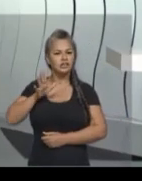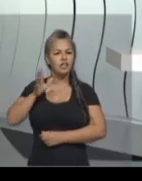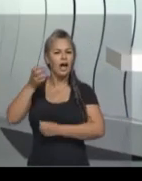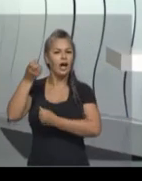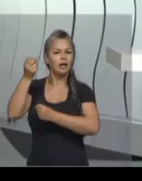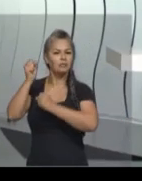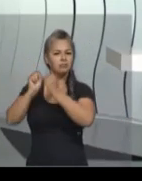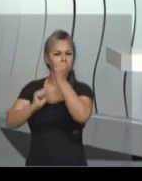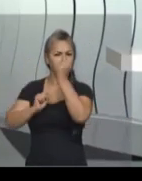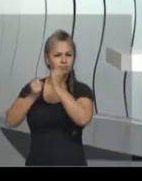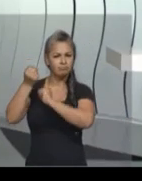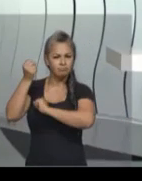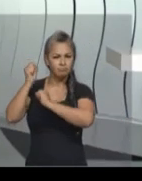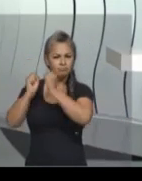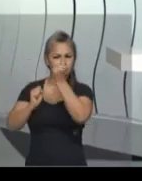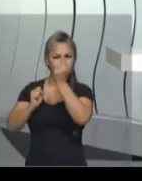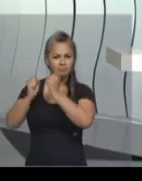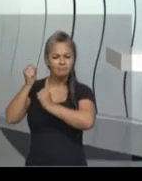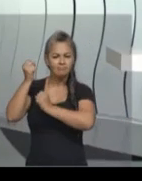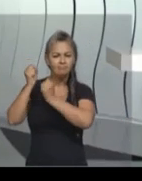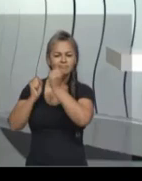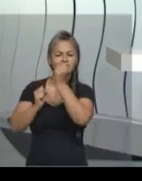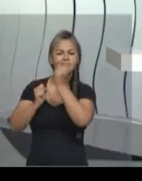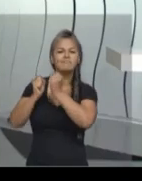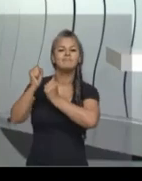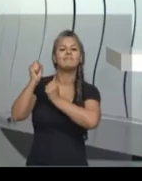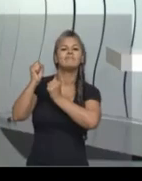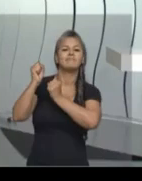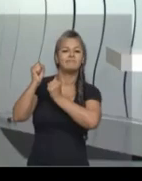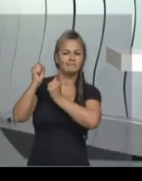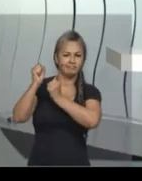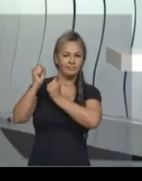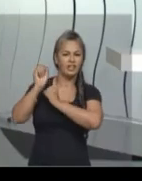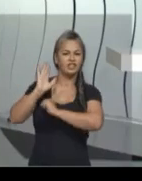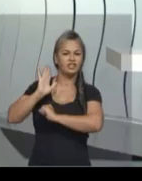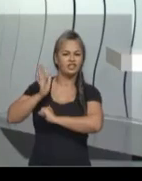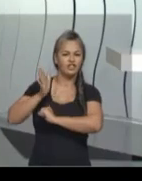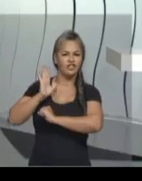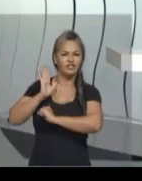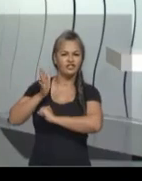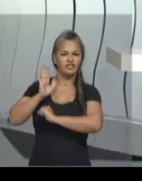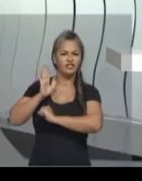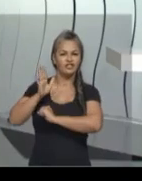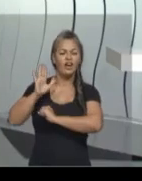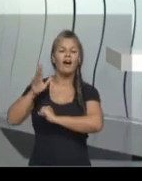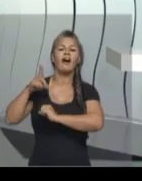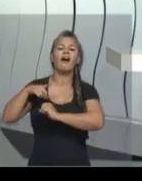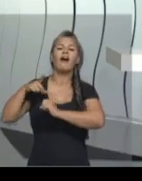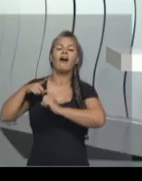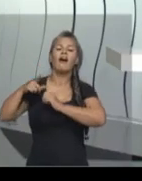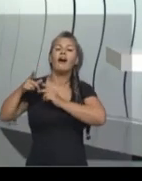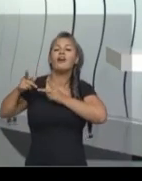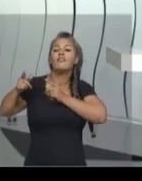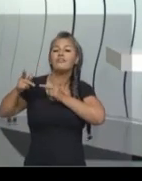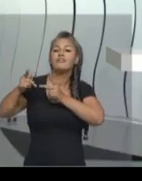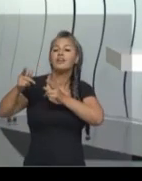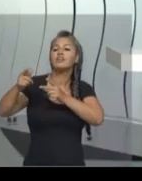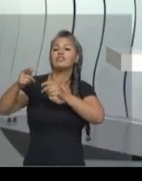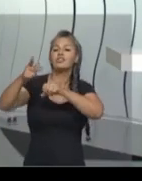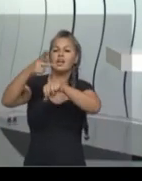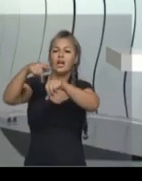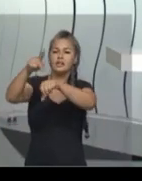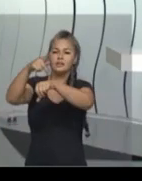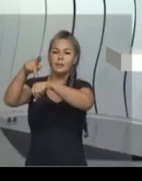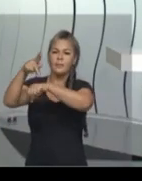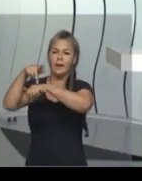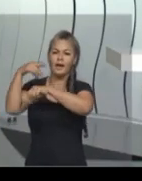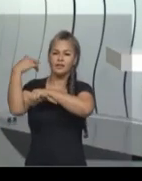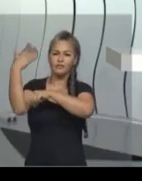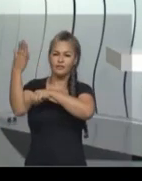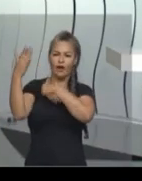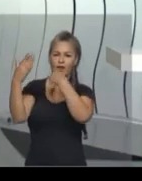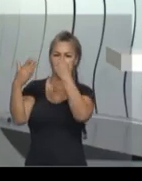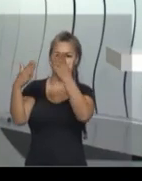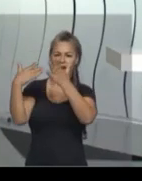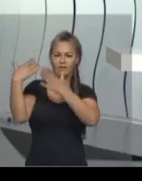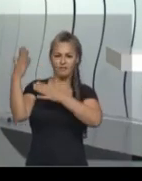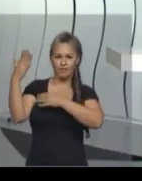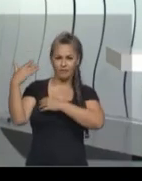nessa época. E a Inglaterra já exportava seus produtos para outros países.